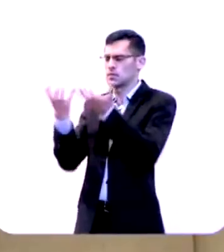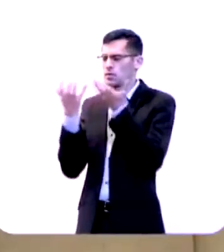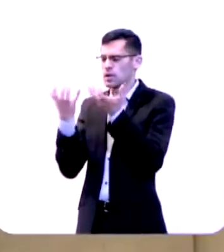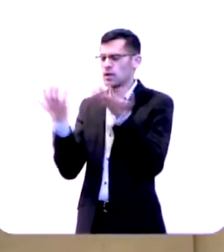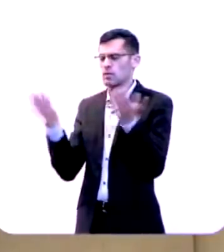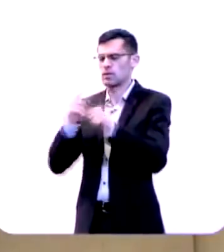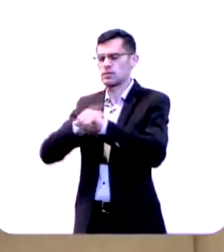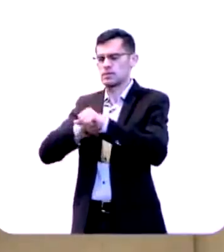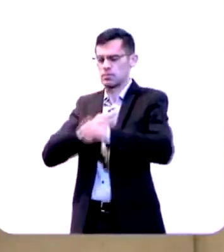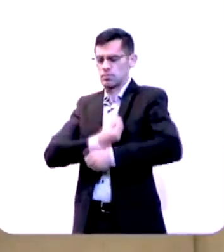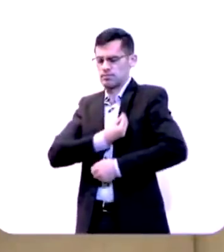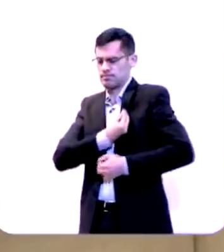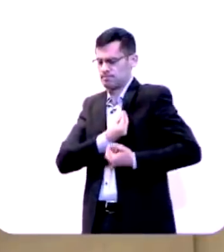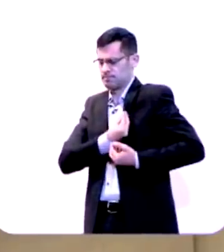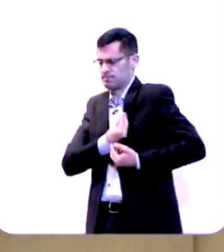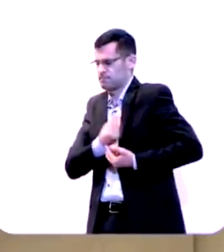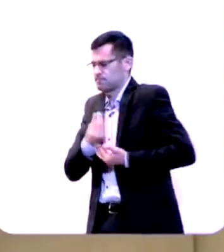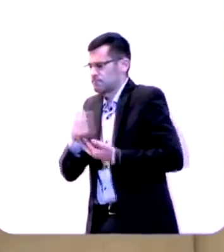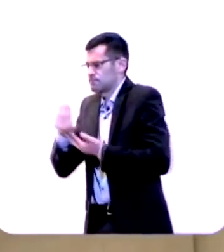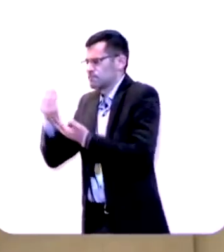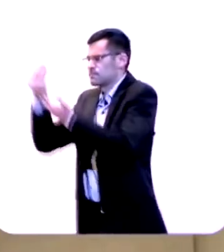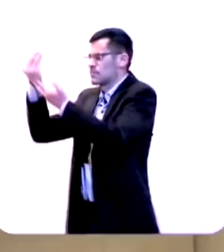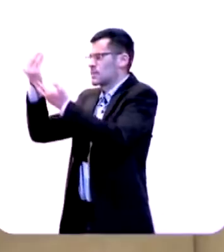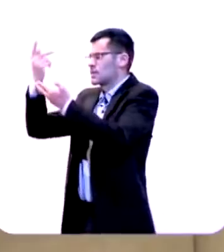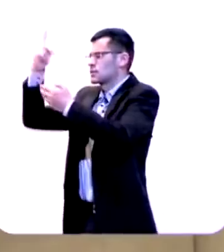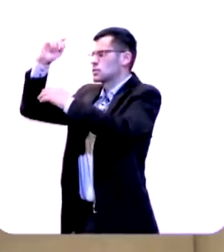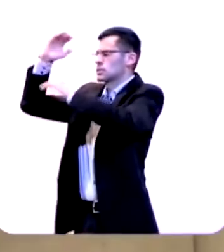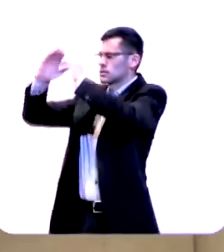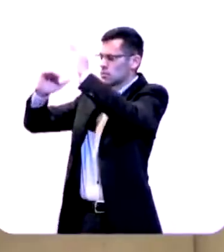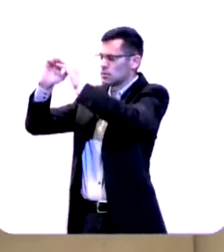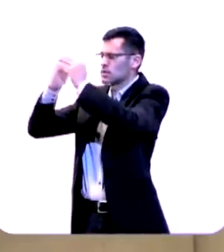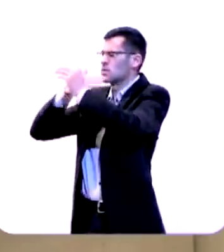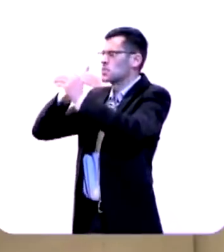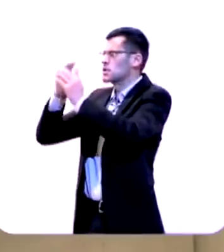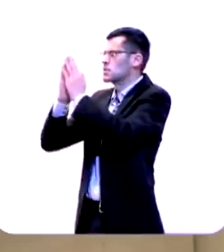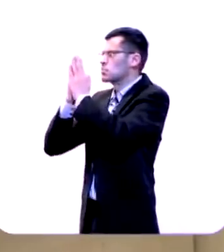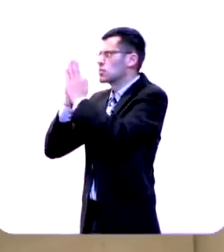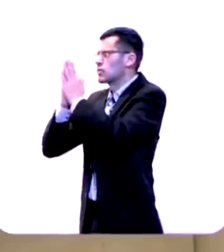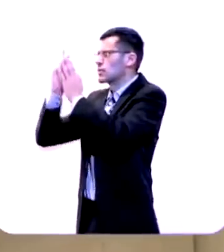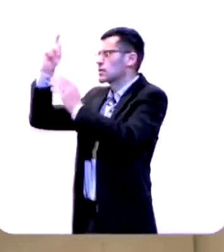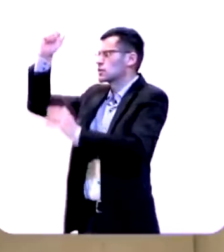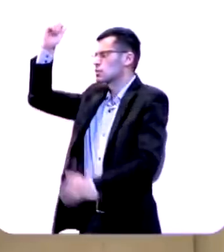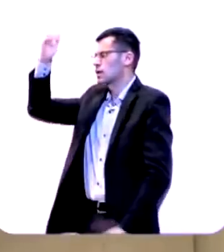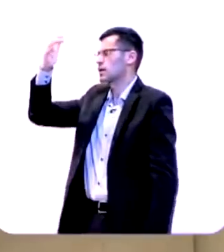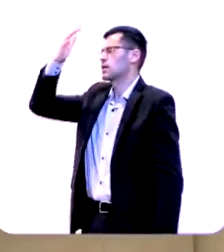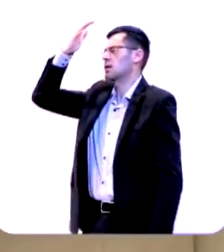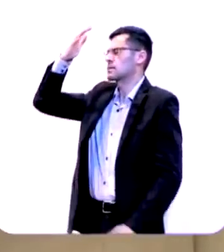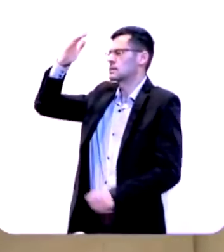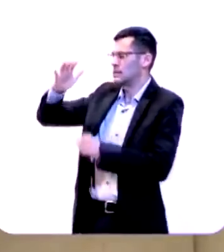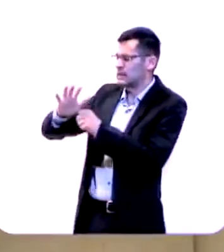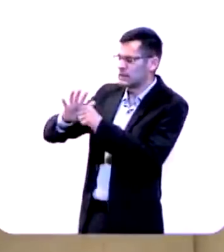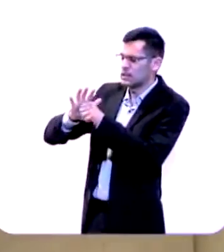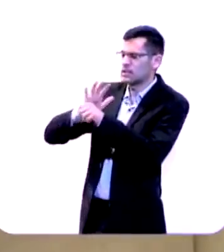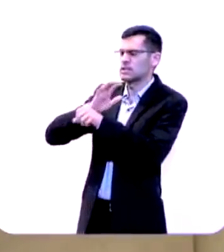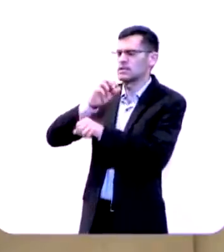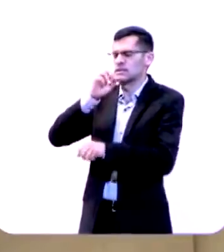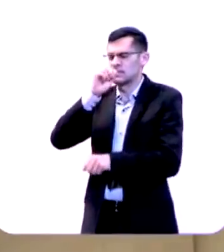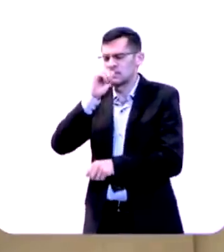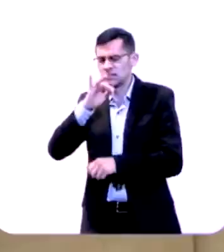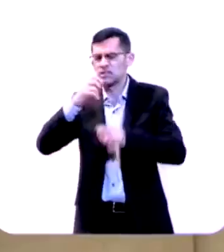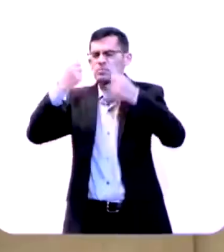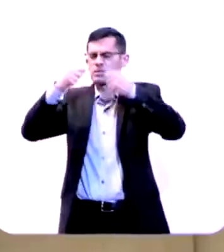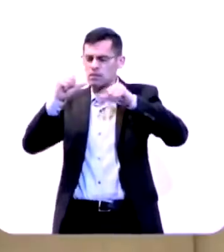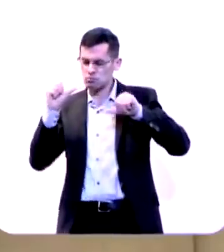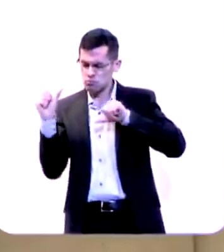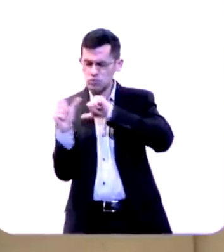Senhor me entregar colocar minha alma nas tuas mãos e pedir que a tua graça flua se for preciso